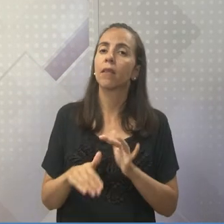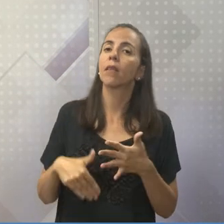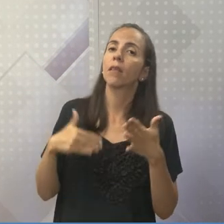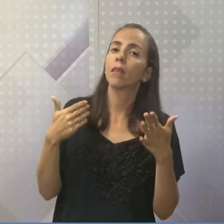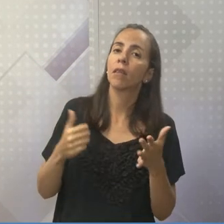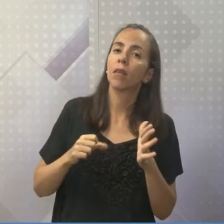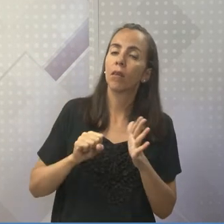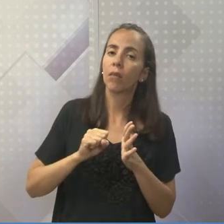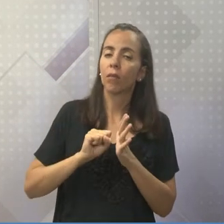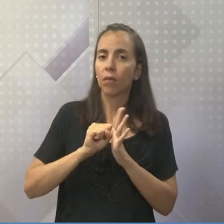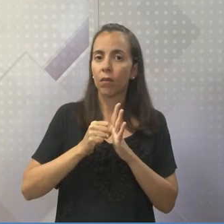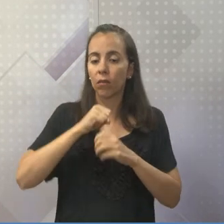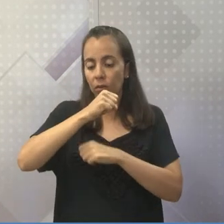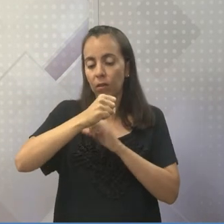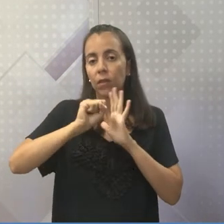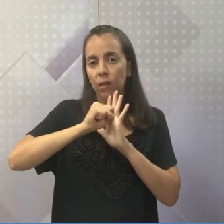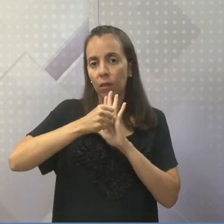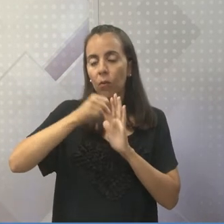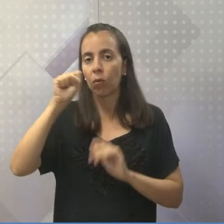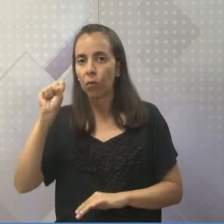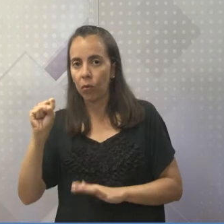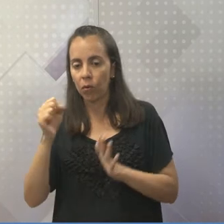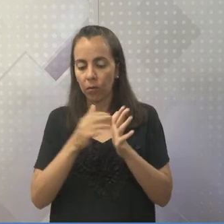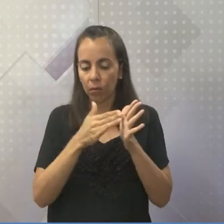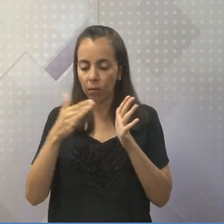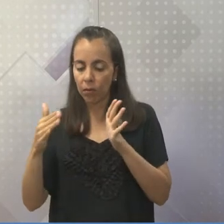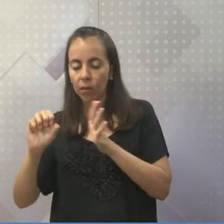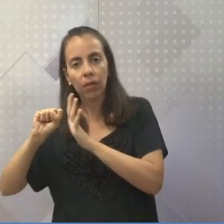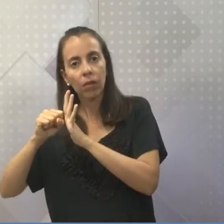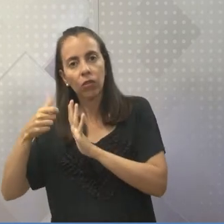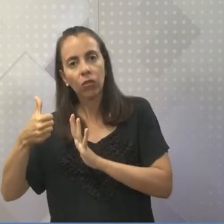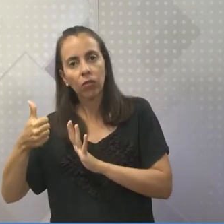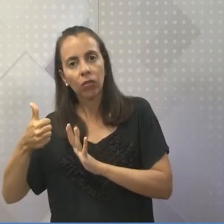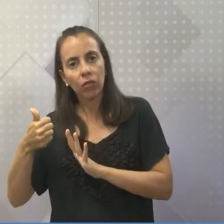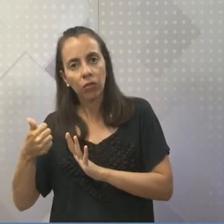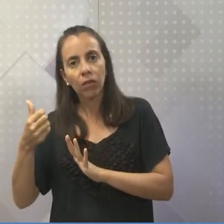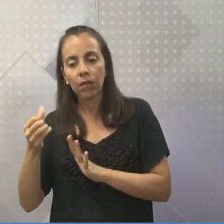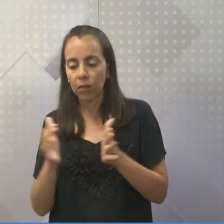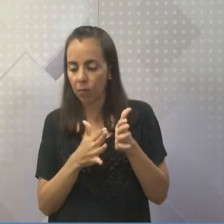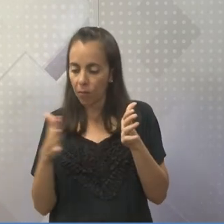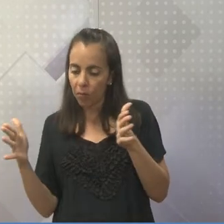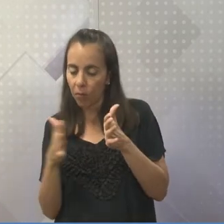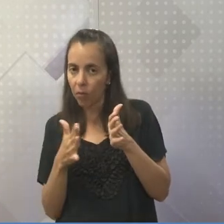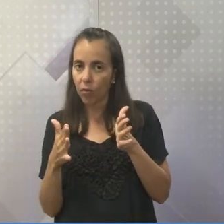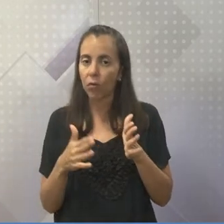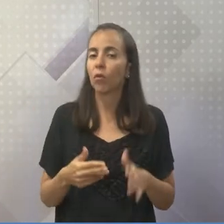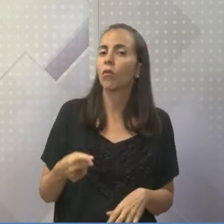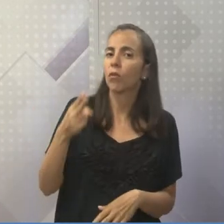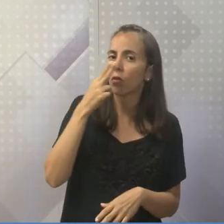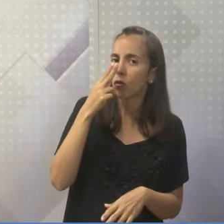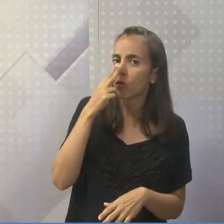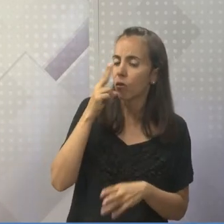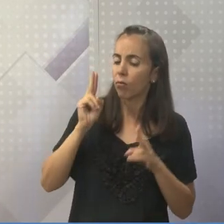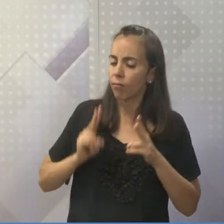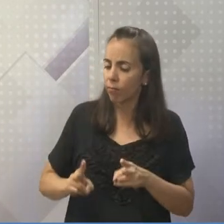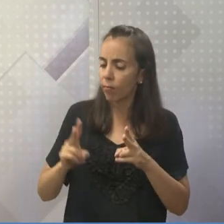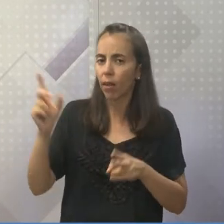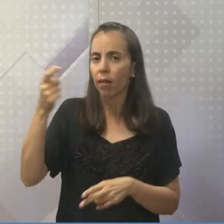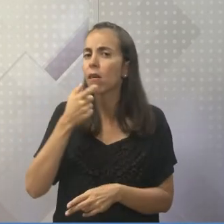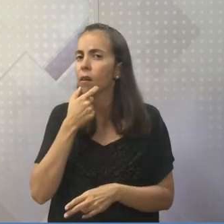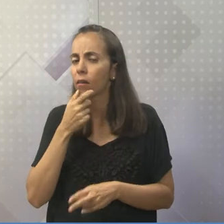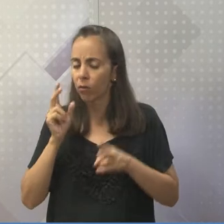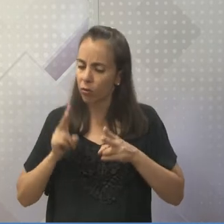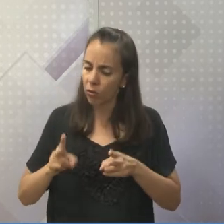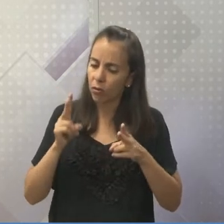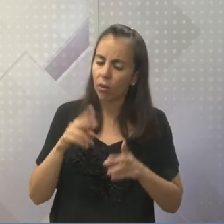do século VIII até o século XVI, os cristãos germânicos continuaram com essas